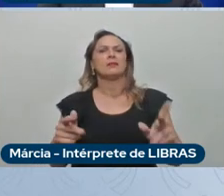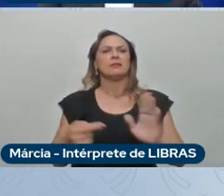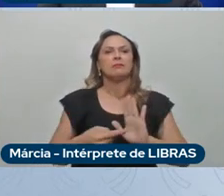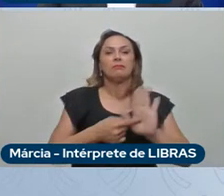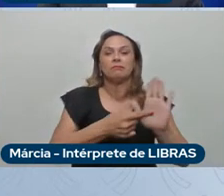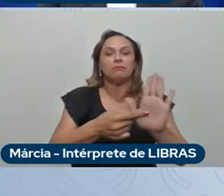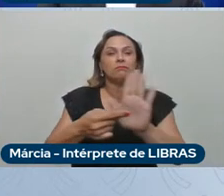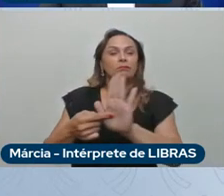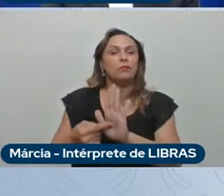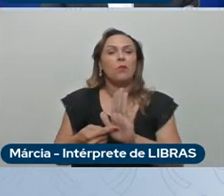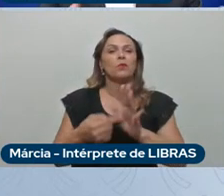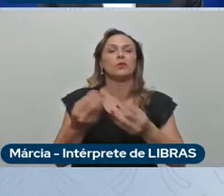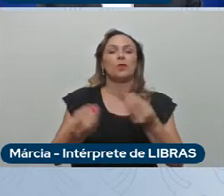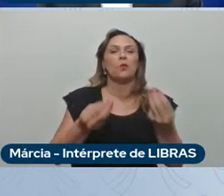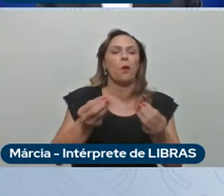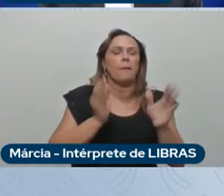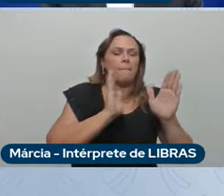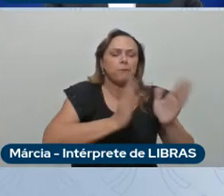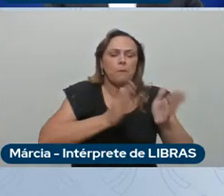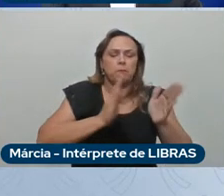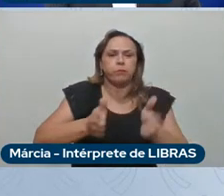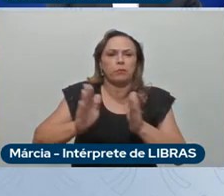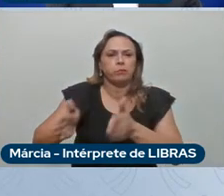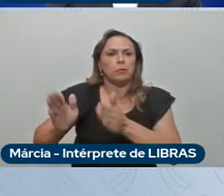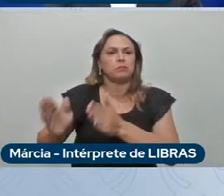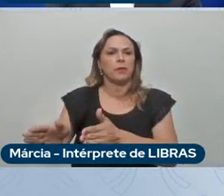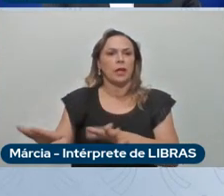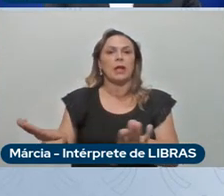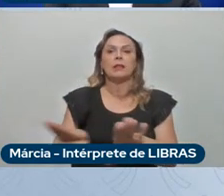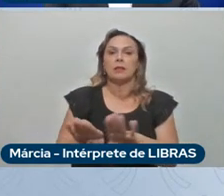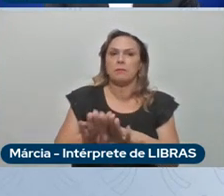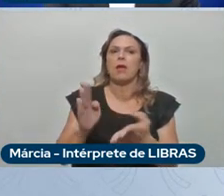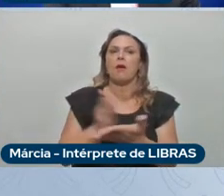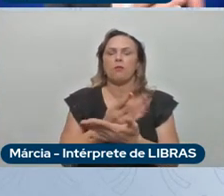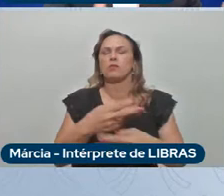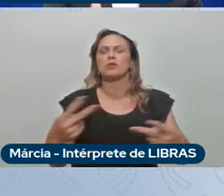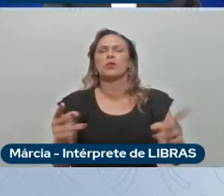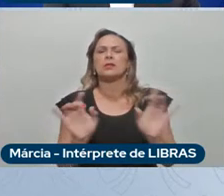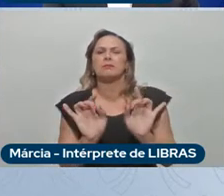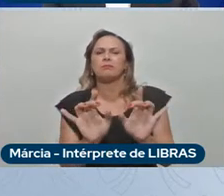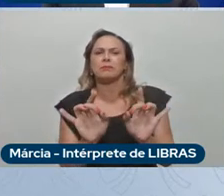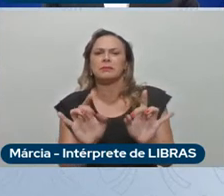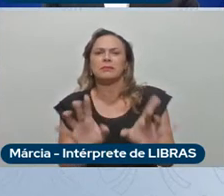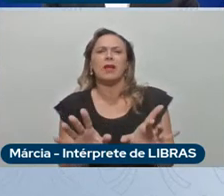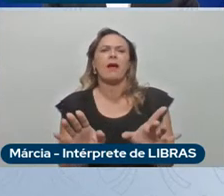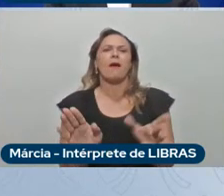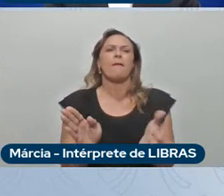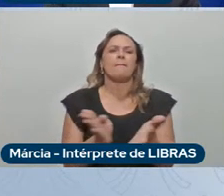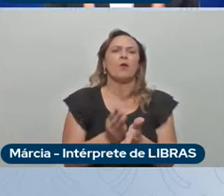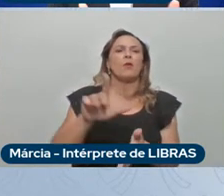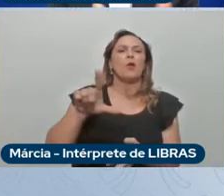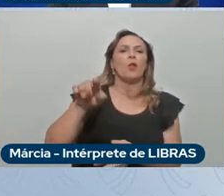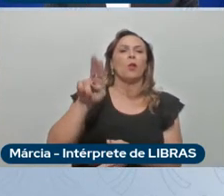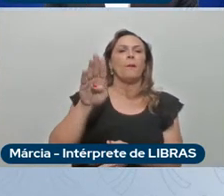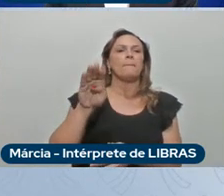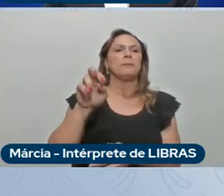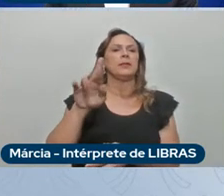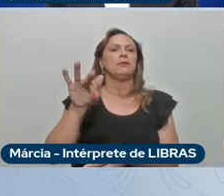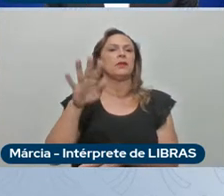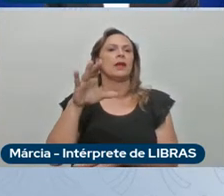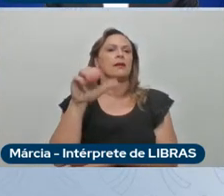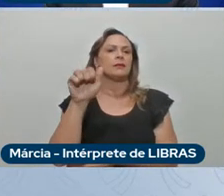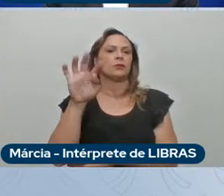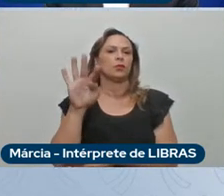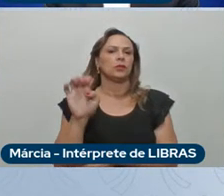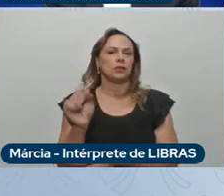manutenção ou exigências específicas de lubrificantes e assim por diante Safety Center é um